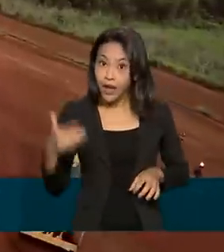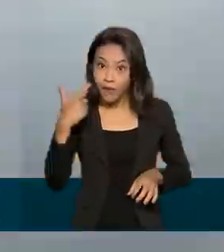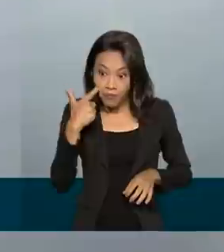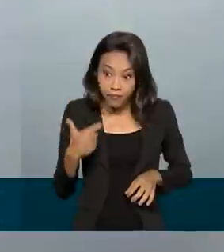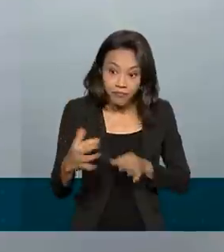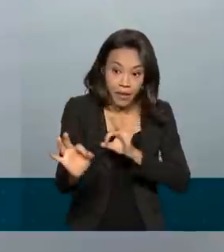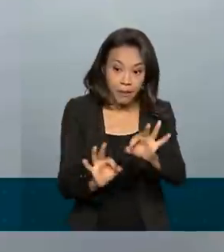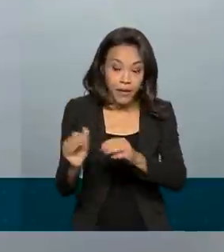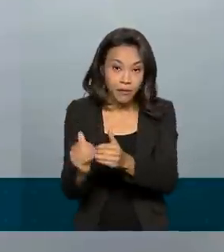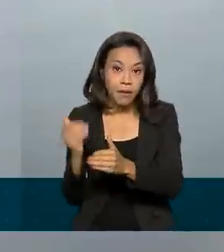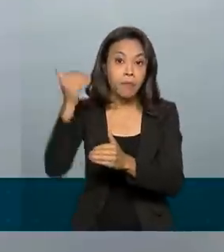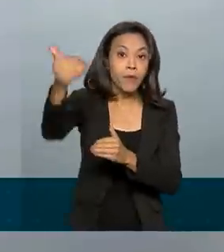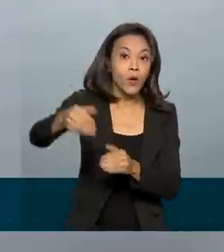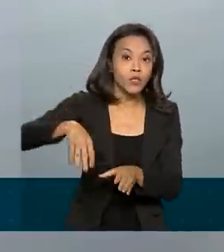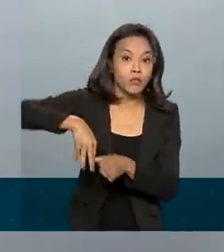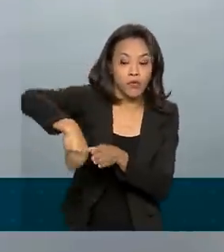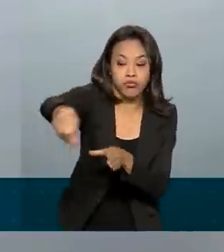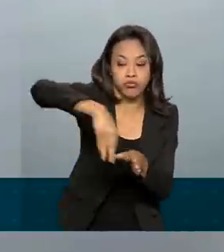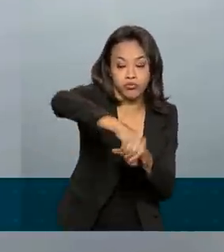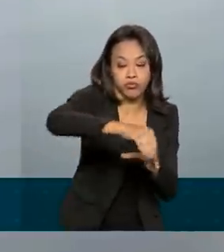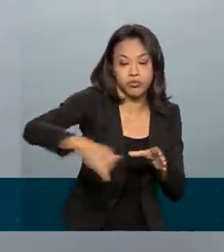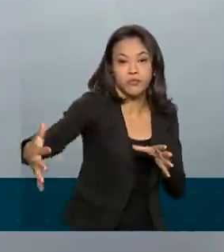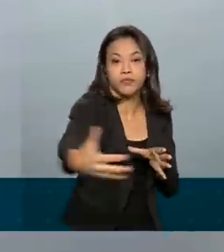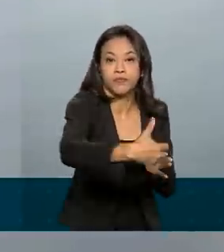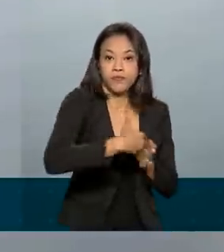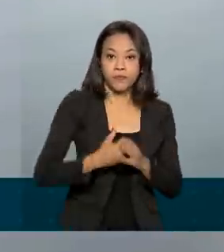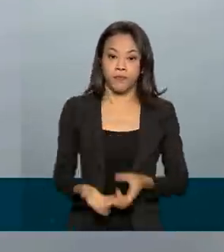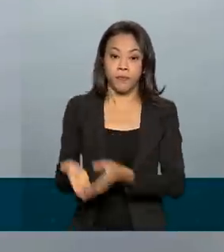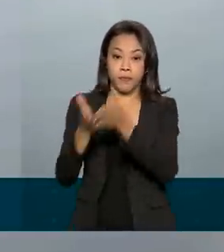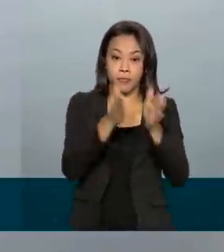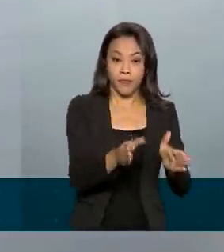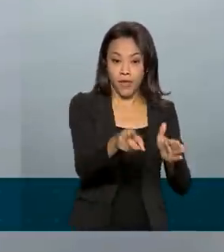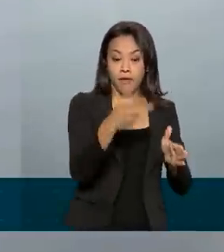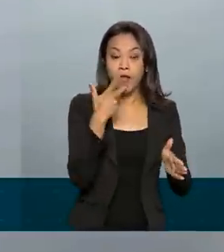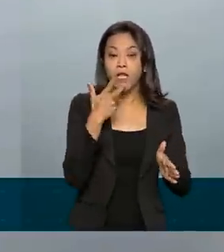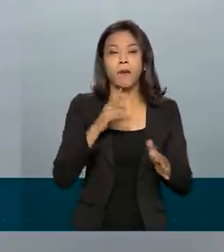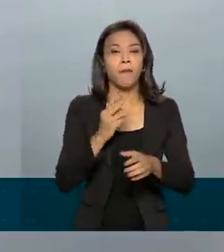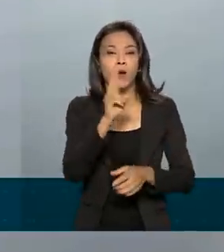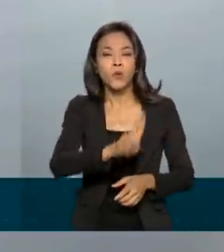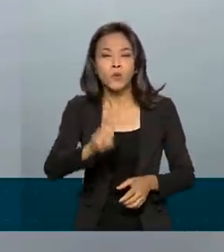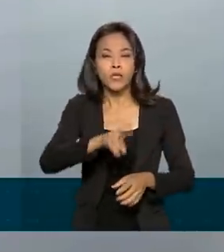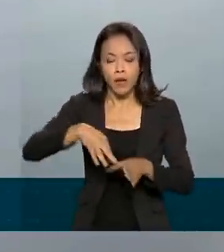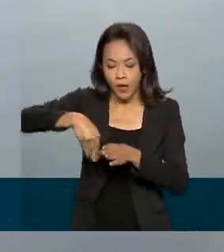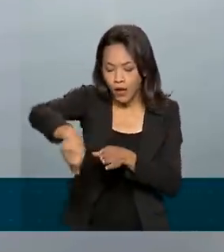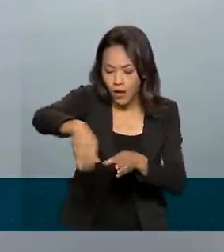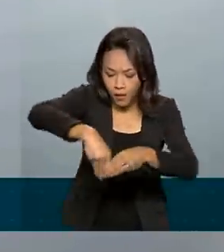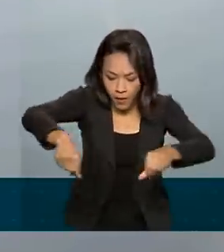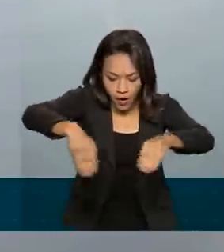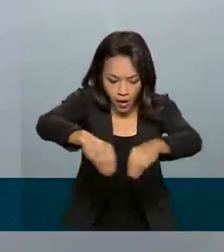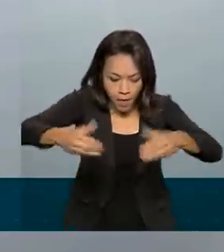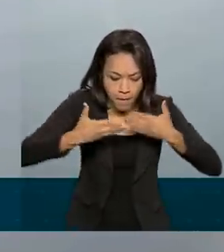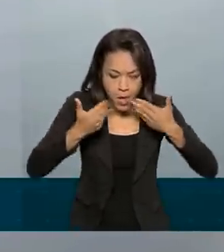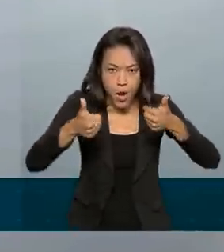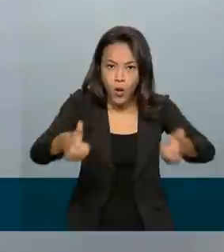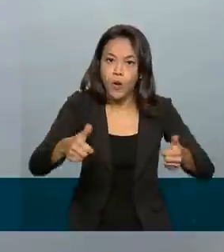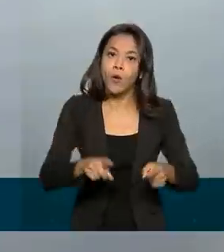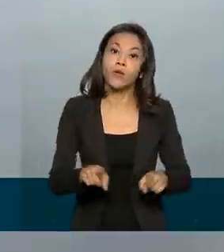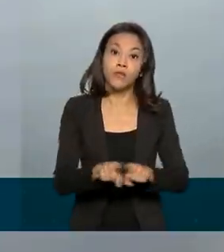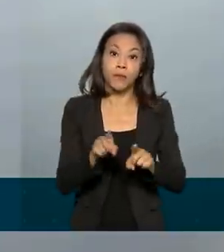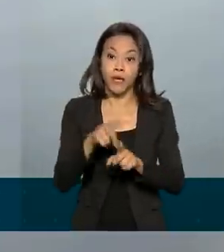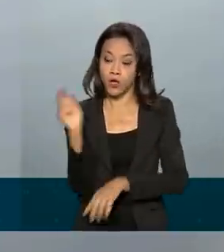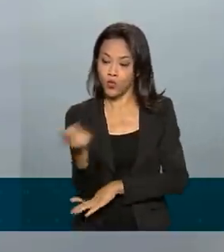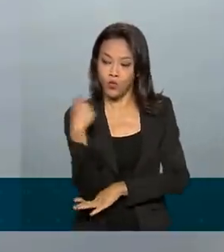safra. A construção de silo, melhoria de solo, melhoria de matrizes, a parte também de